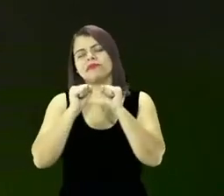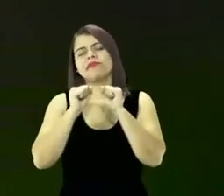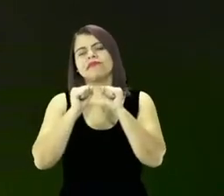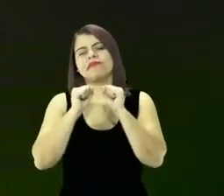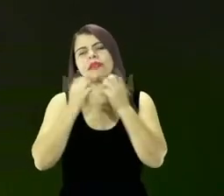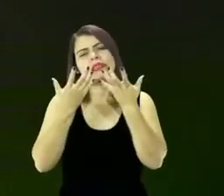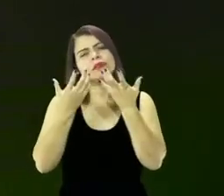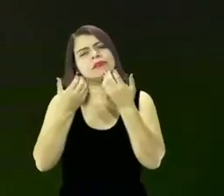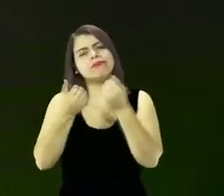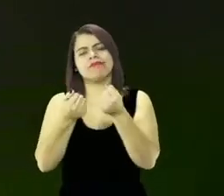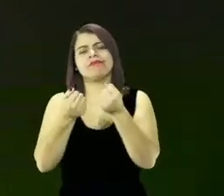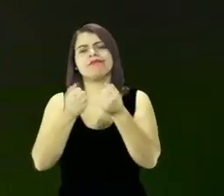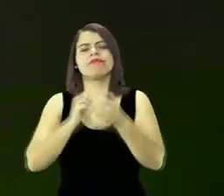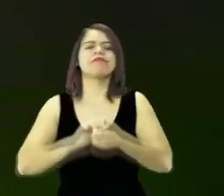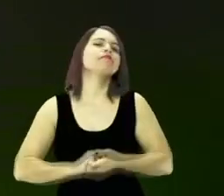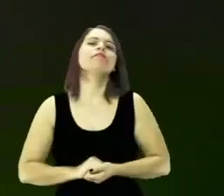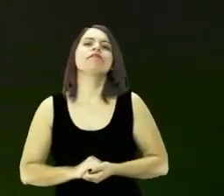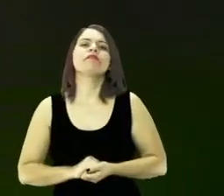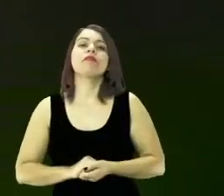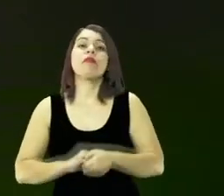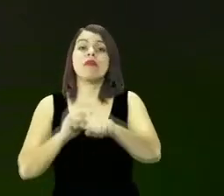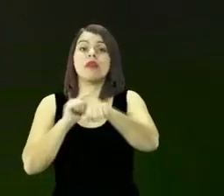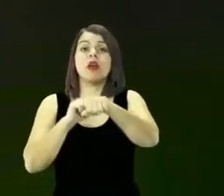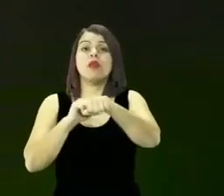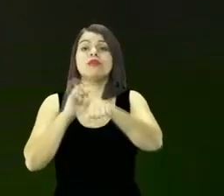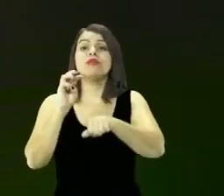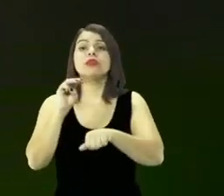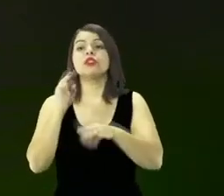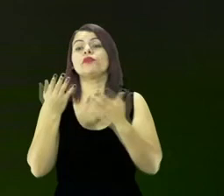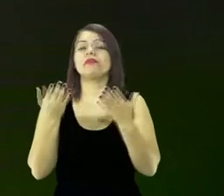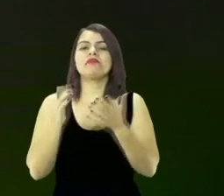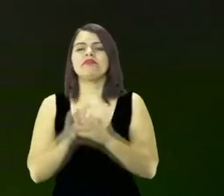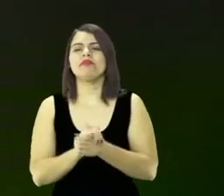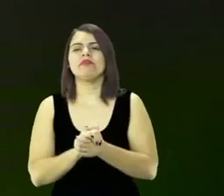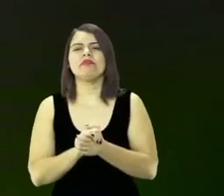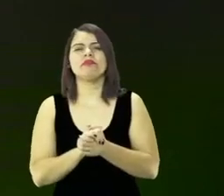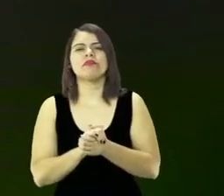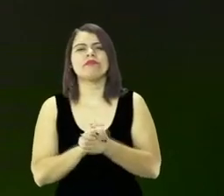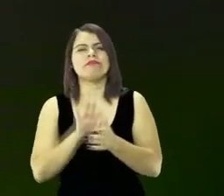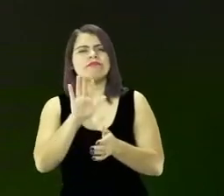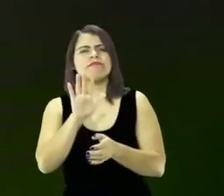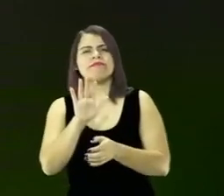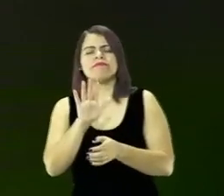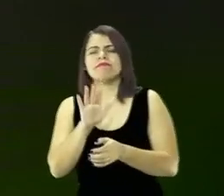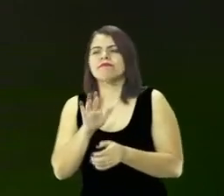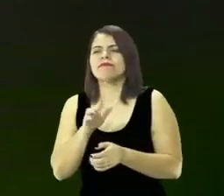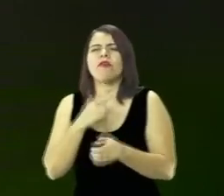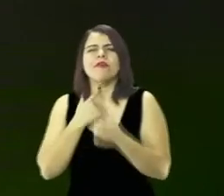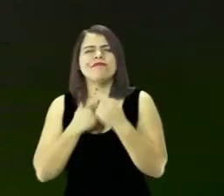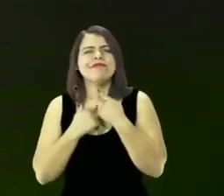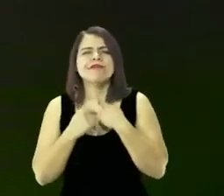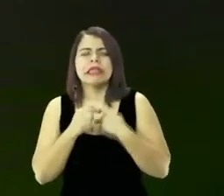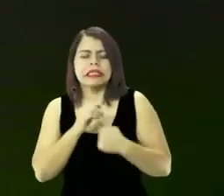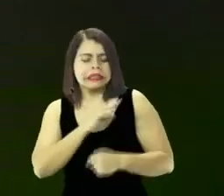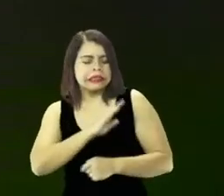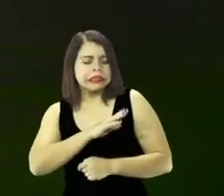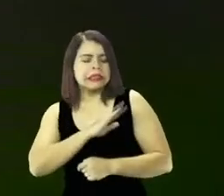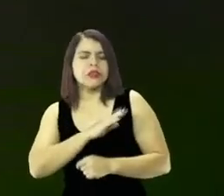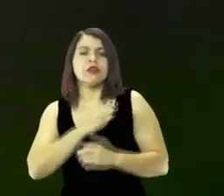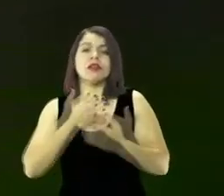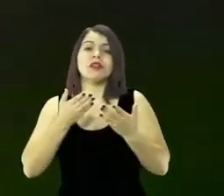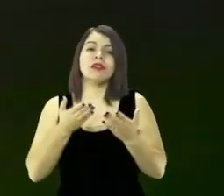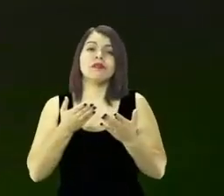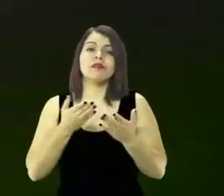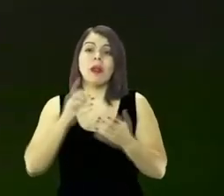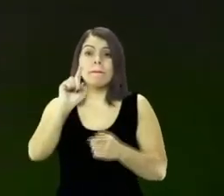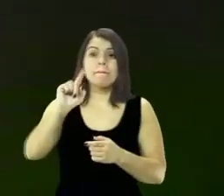dentro de alguns minutinhos cria essa expectativa no seu coração porque agora eu vou passar para